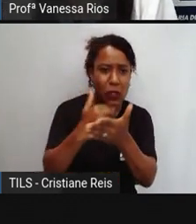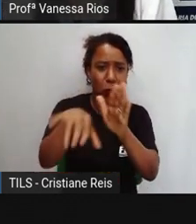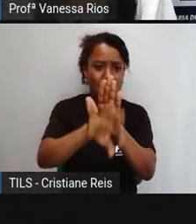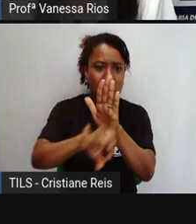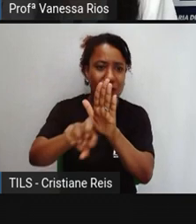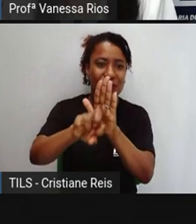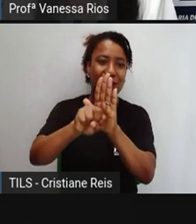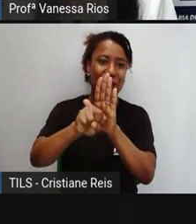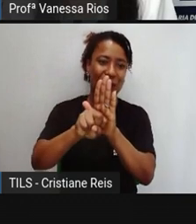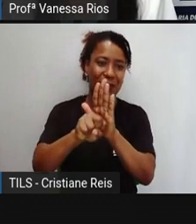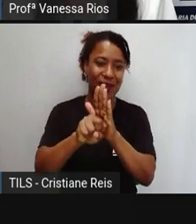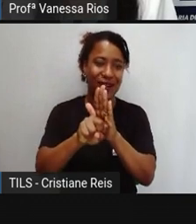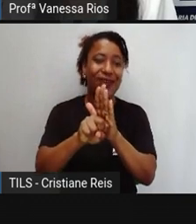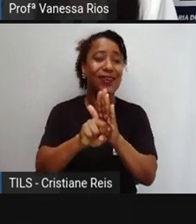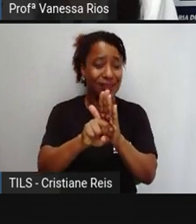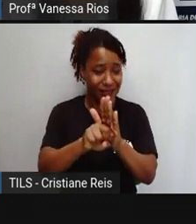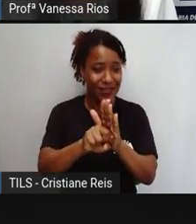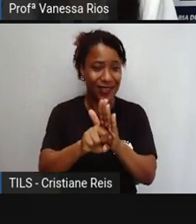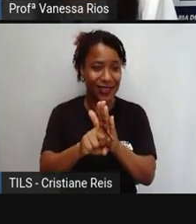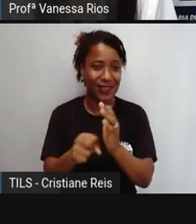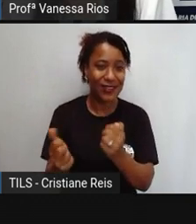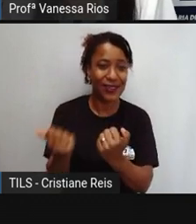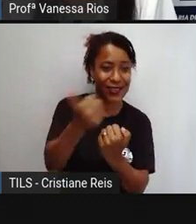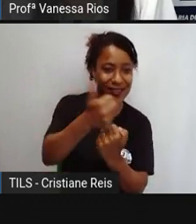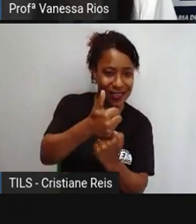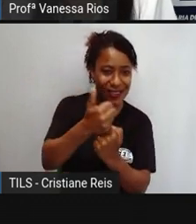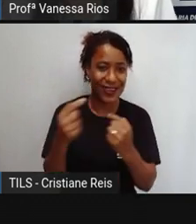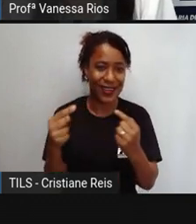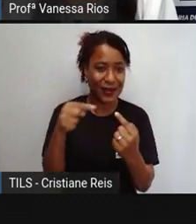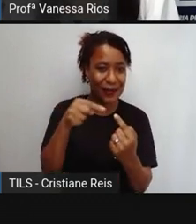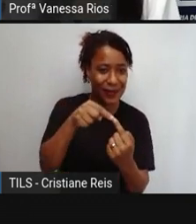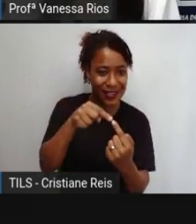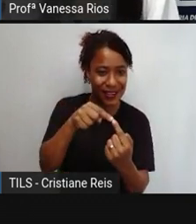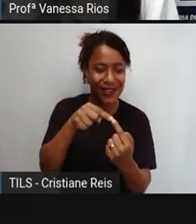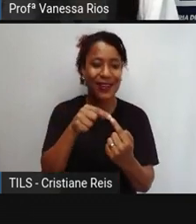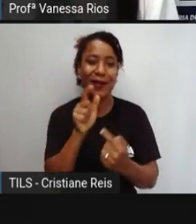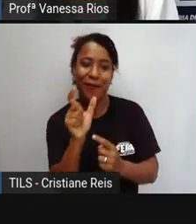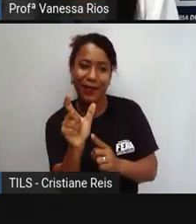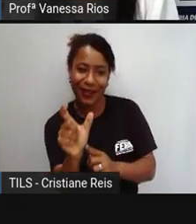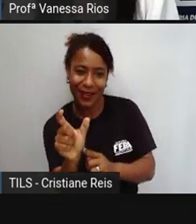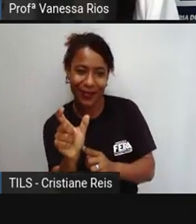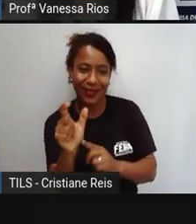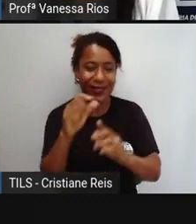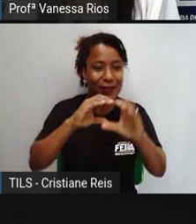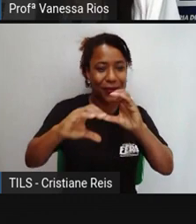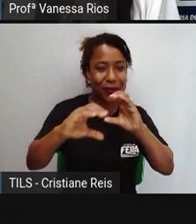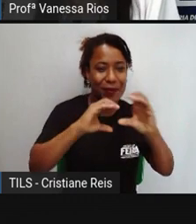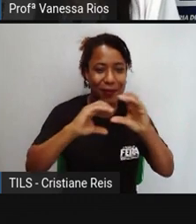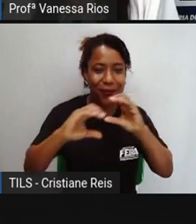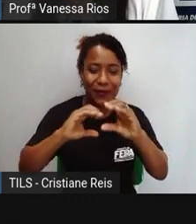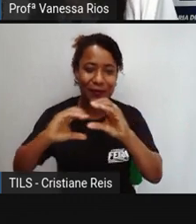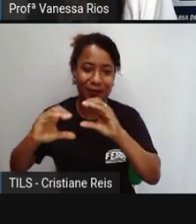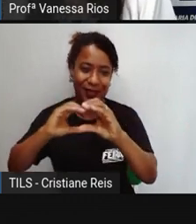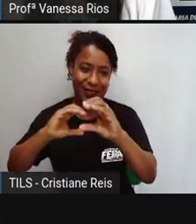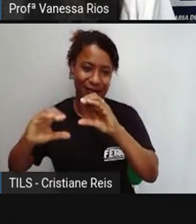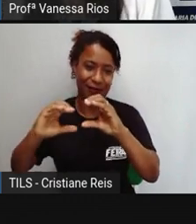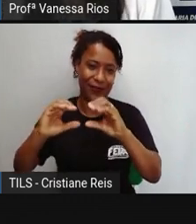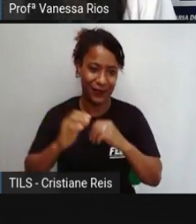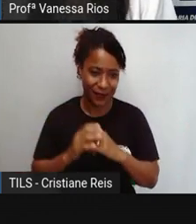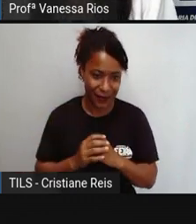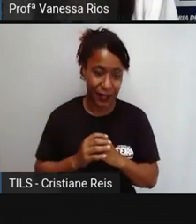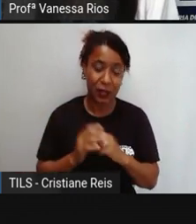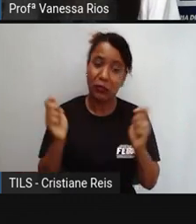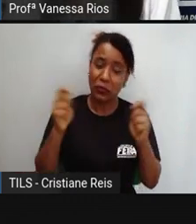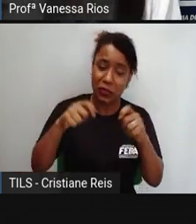expressar aquilo que se desejava comunicar, numa idealização que seria talvez um